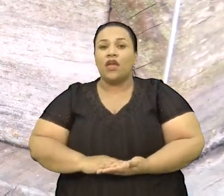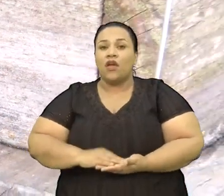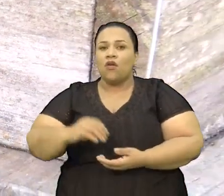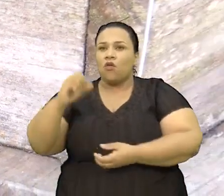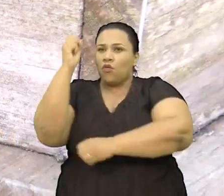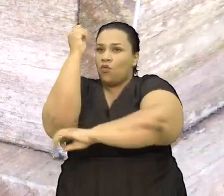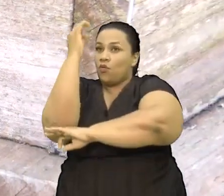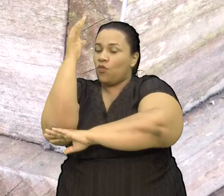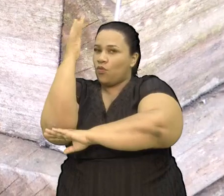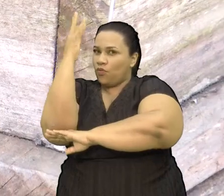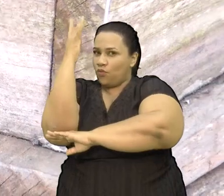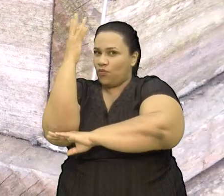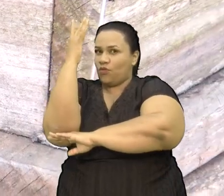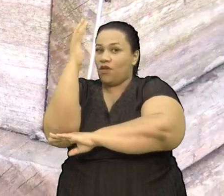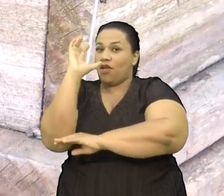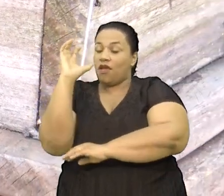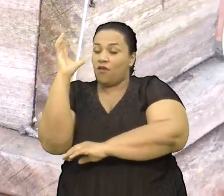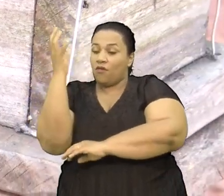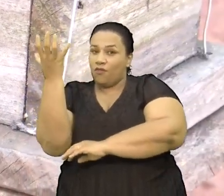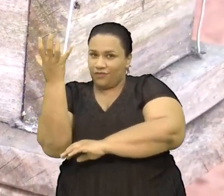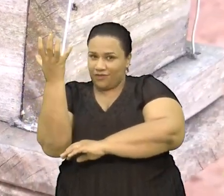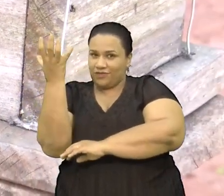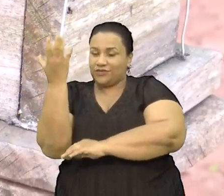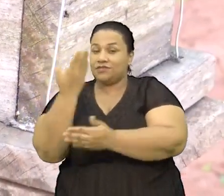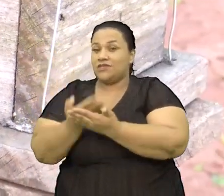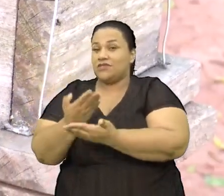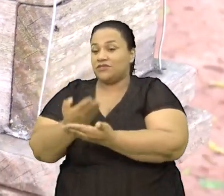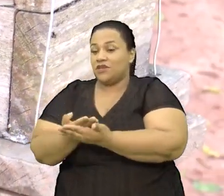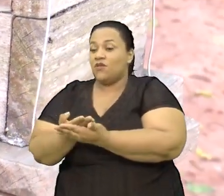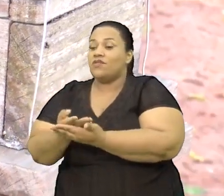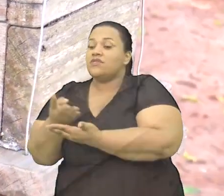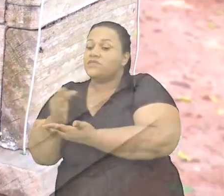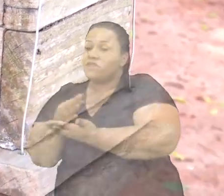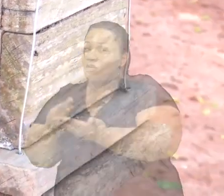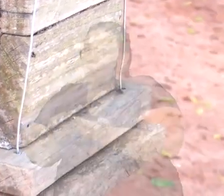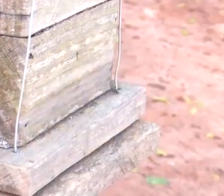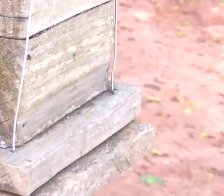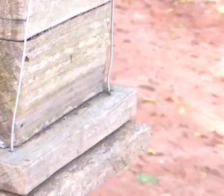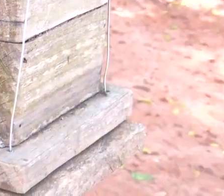de engazeiro Acontecem as oficinas Teóricas e práticas